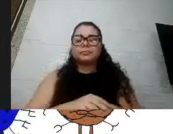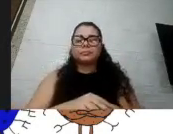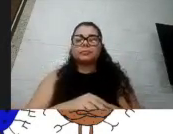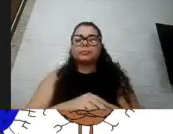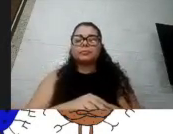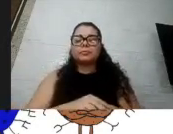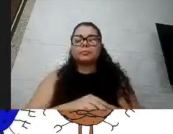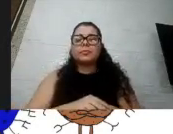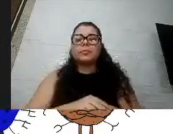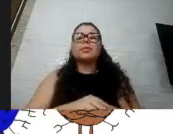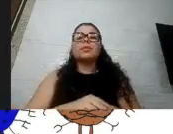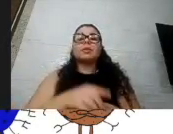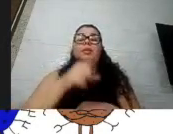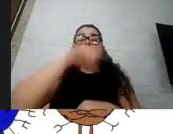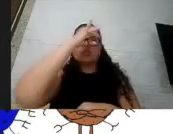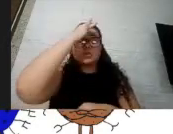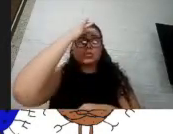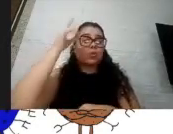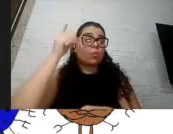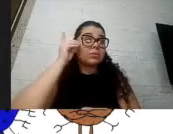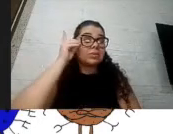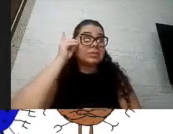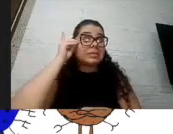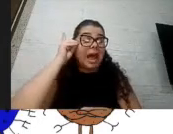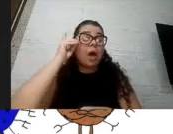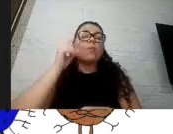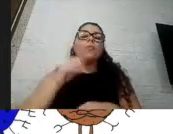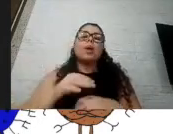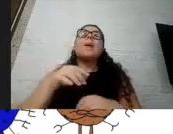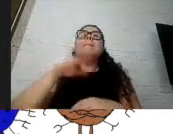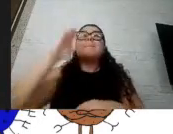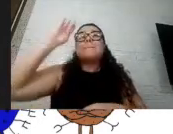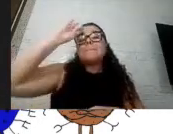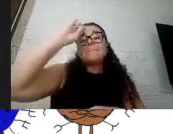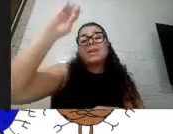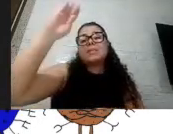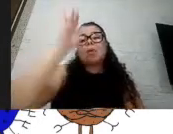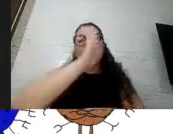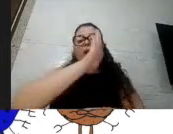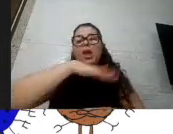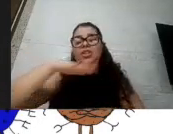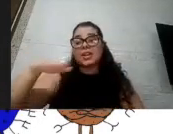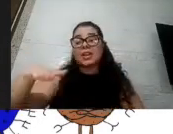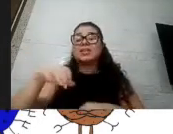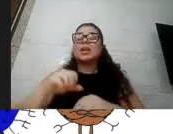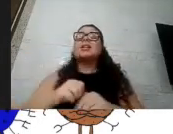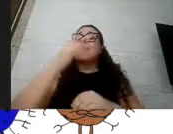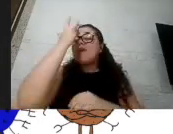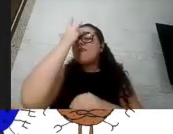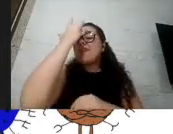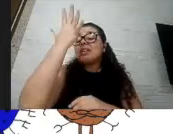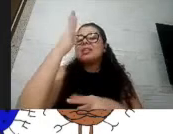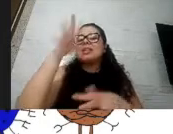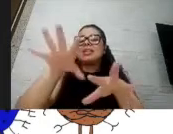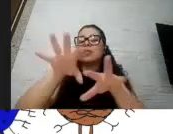das pessoas com síndrome de Down, por exemplo, principalmente as crianças são mais susceptíveis a infecções